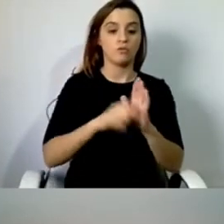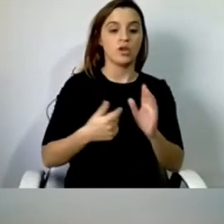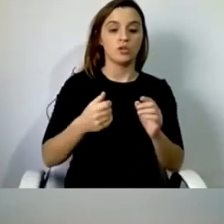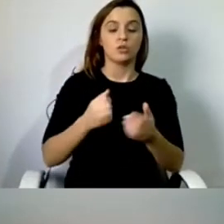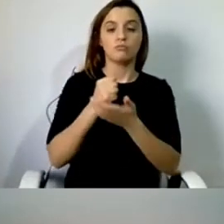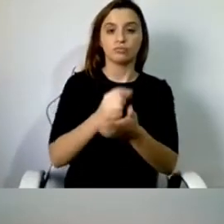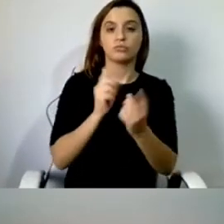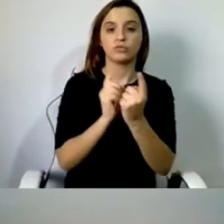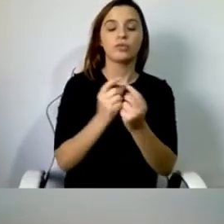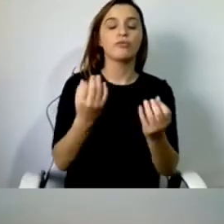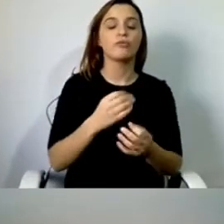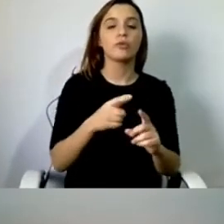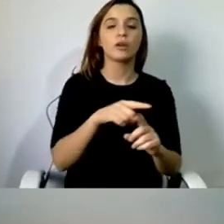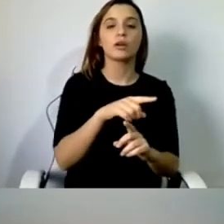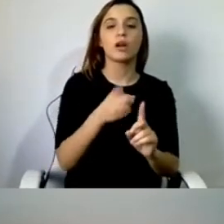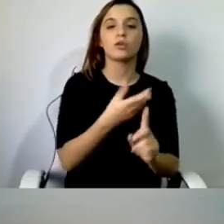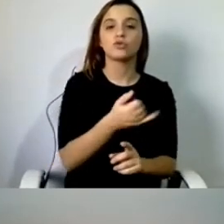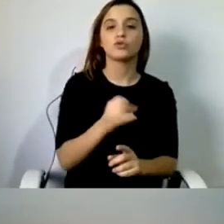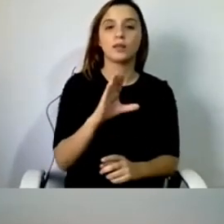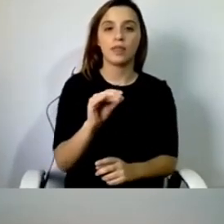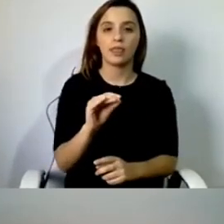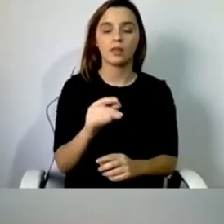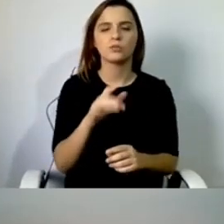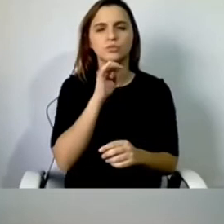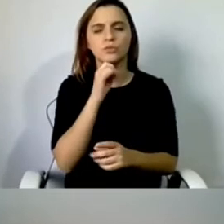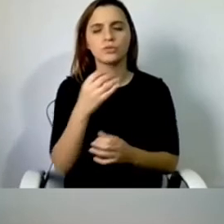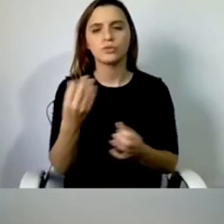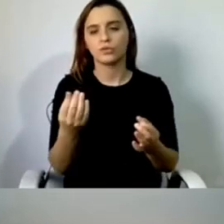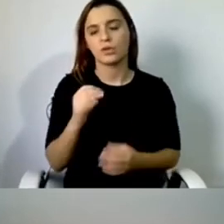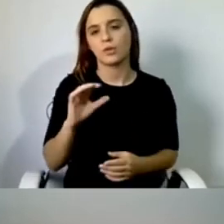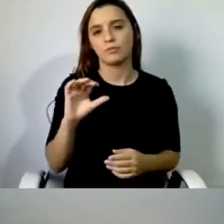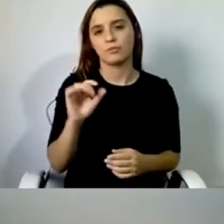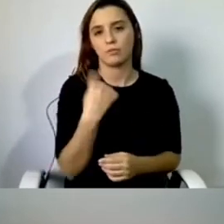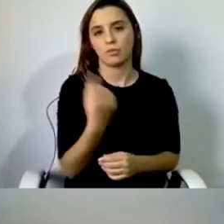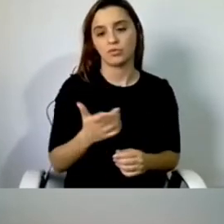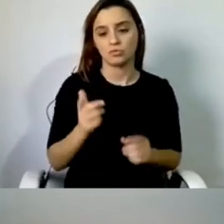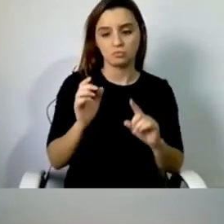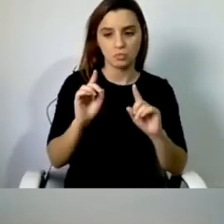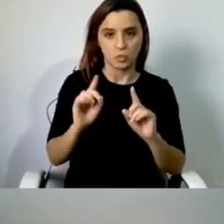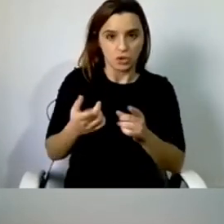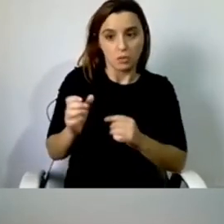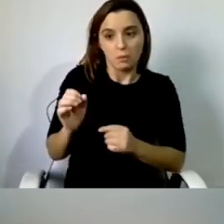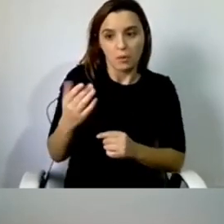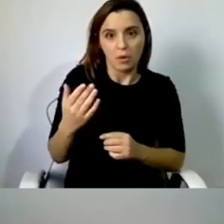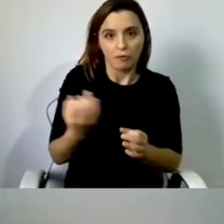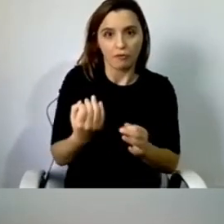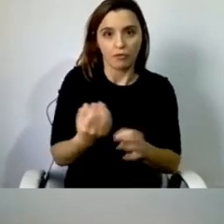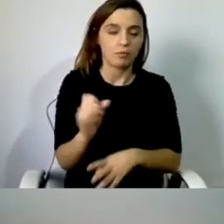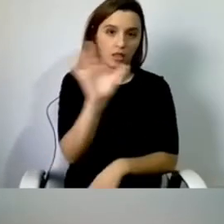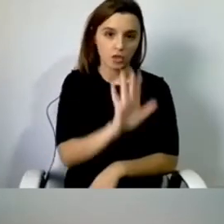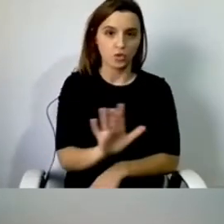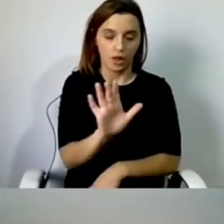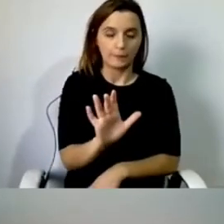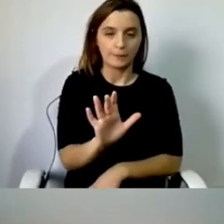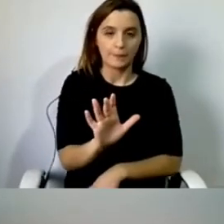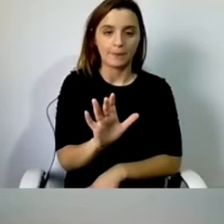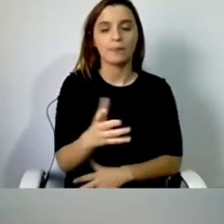Creio que talvez possamos ter sido os primeiros a implementá-lo a nível nacional. E